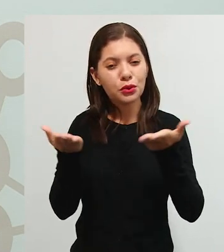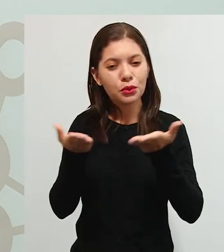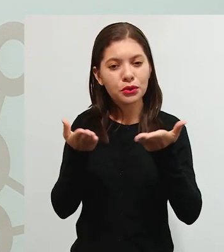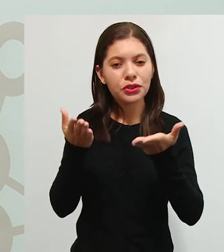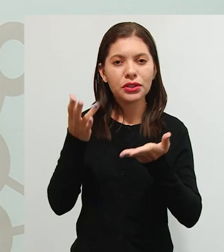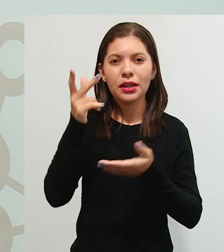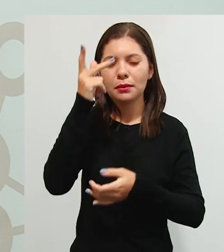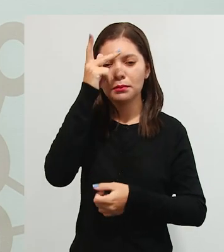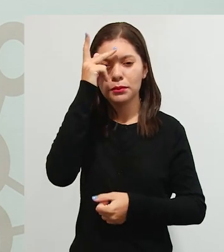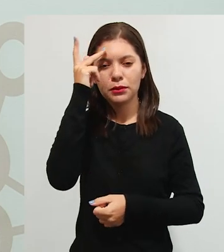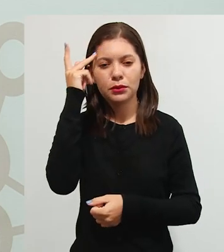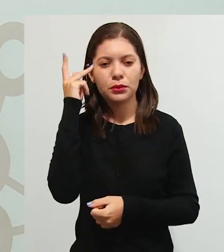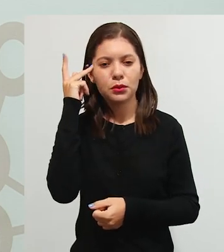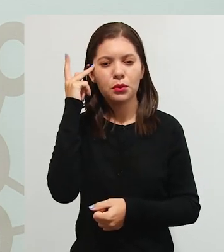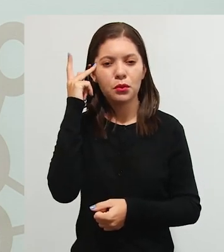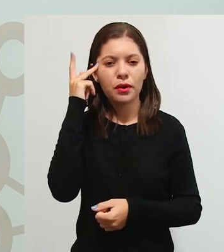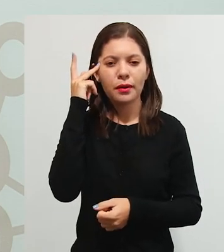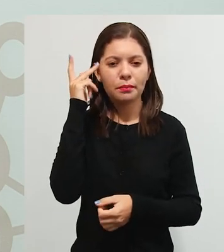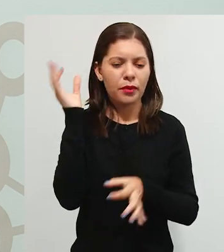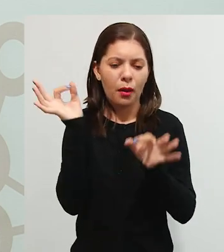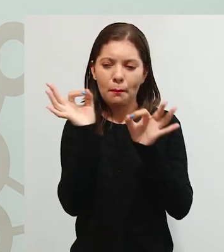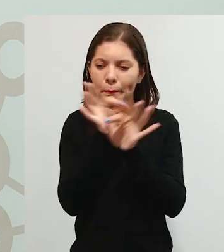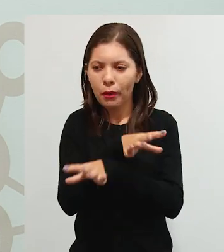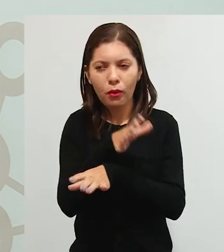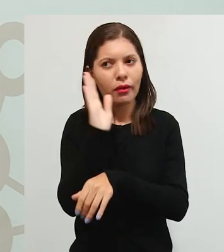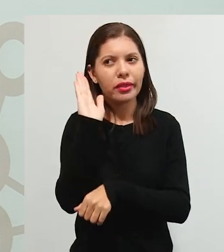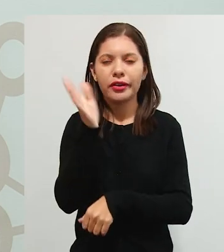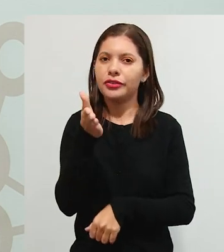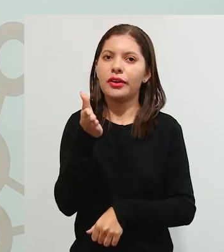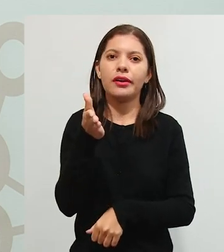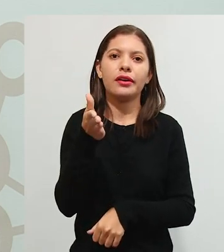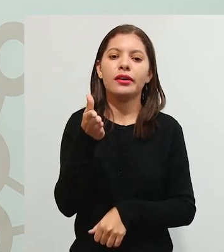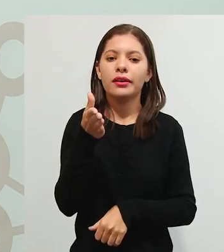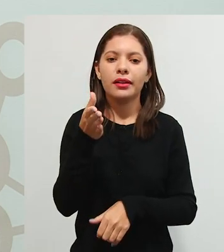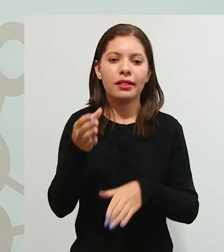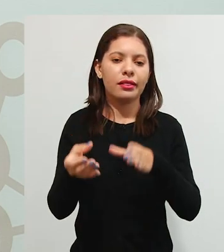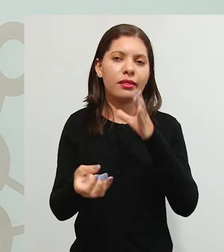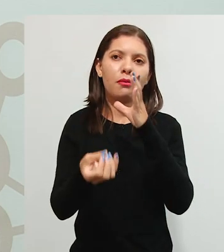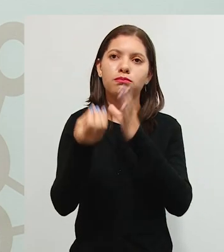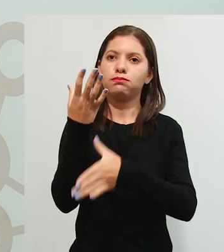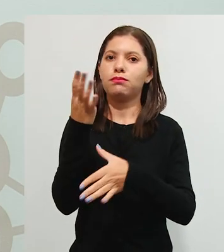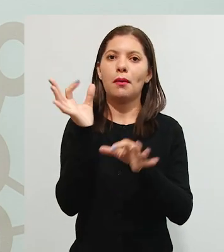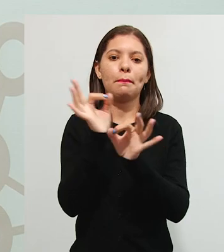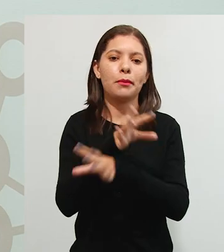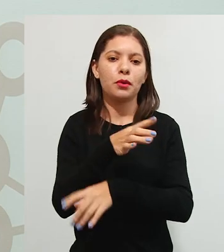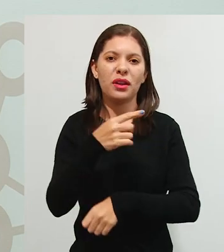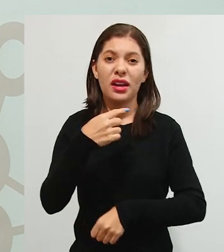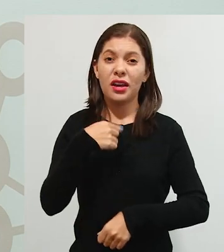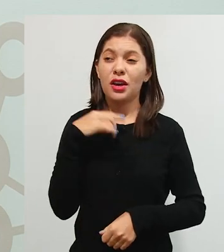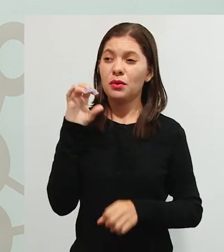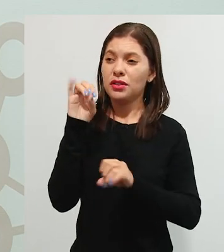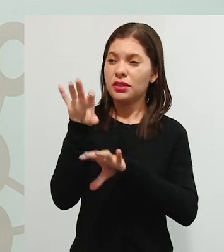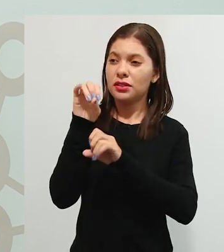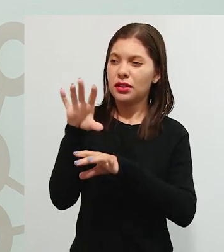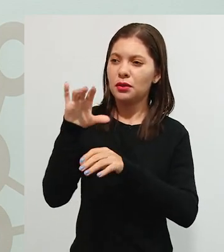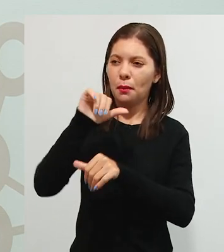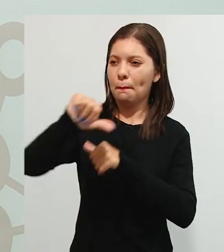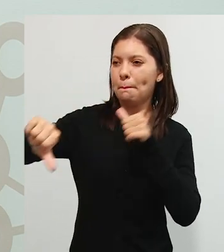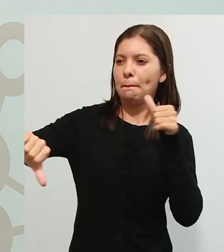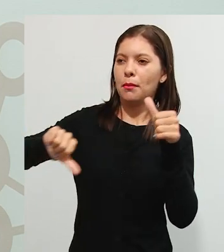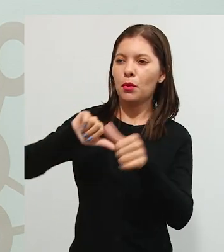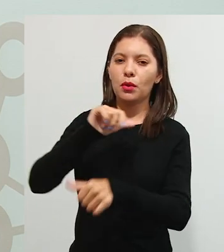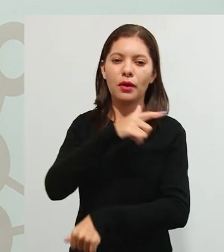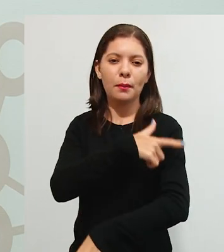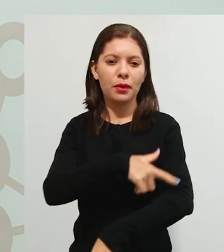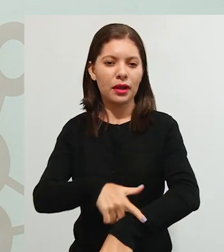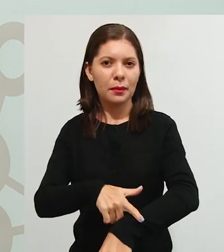que a pessoa ela já vem pronta, que apenas aquilo que eu ensino é o que vai mudar o comportamento, na verdade nem